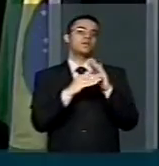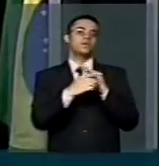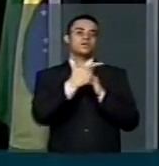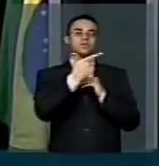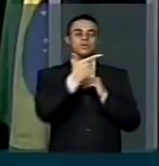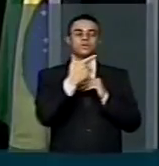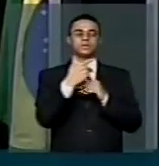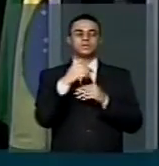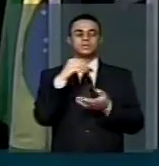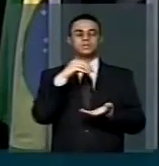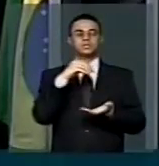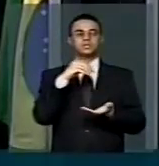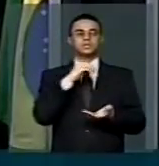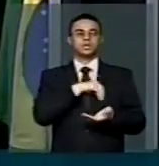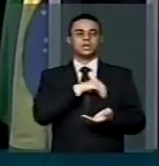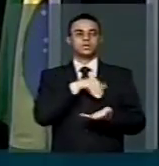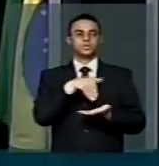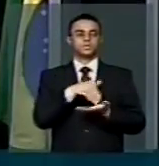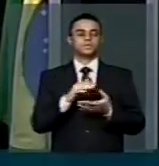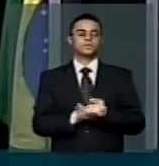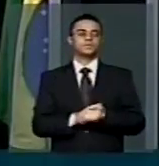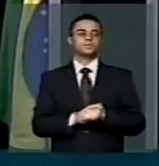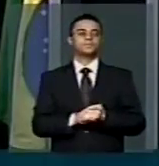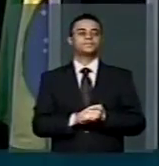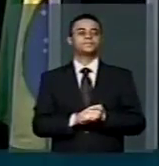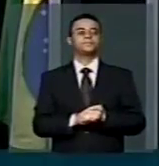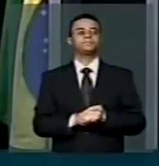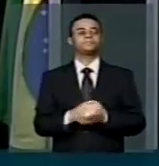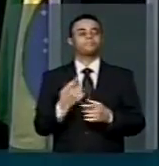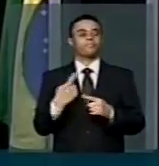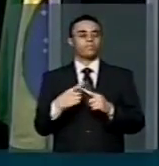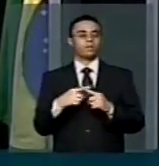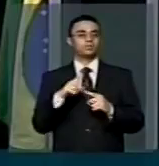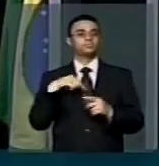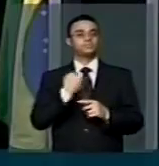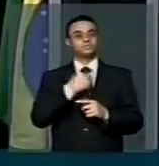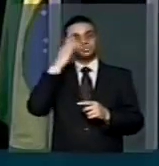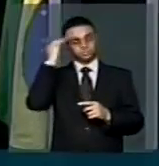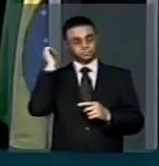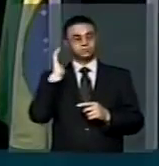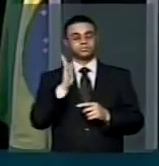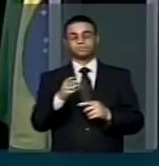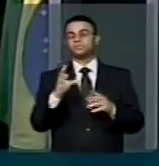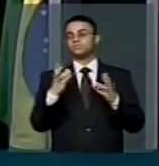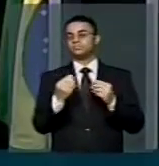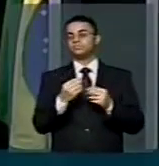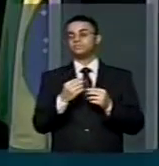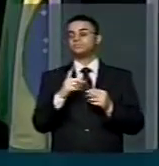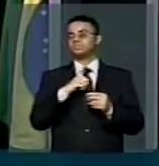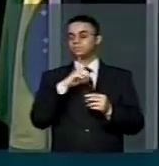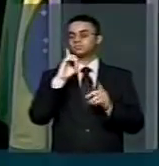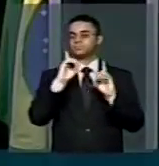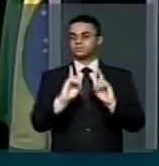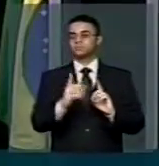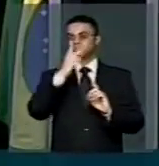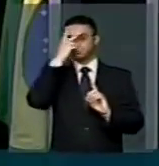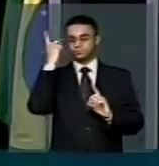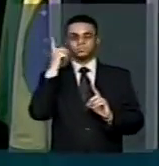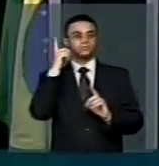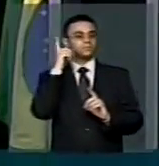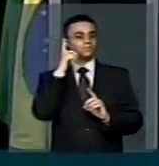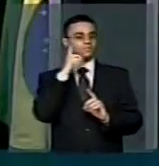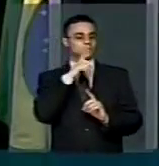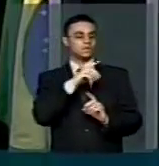que é uma regra que já vem de décadas, o direito do trabalhador que ganha até dois salários mínimos, ao abono,